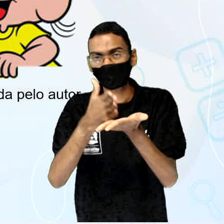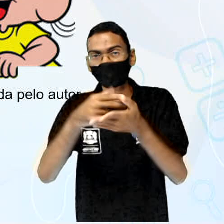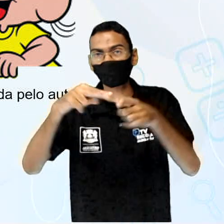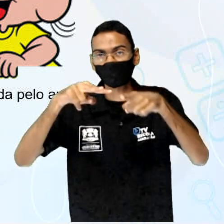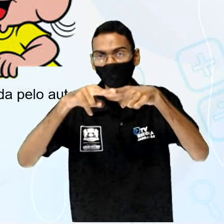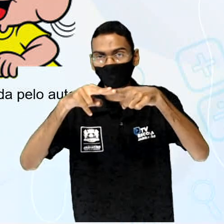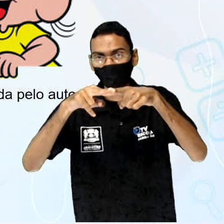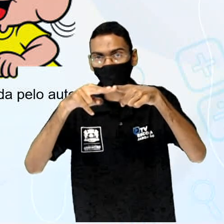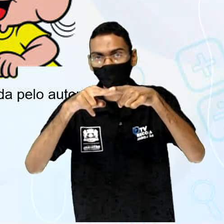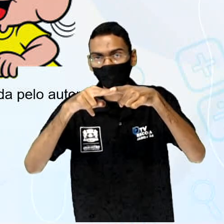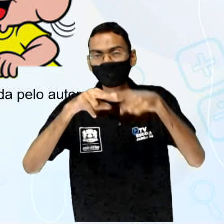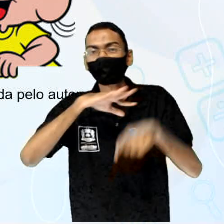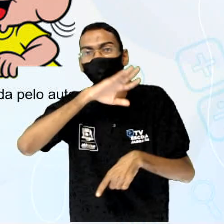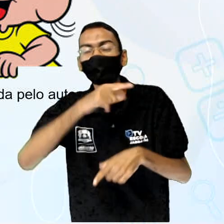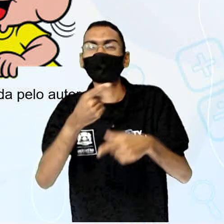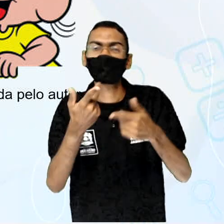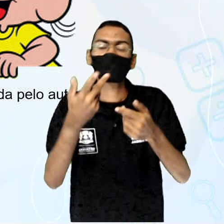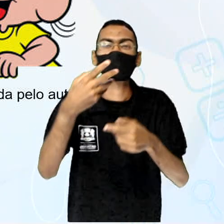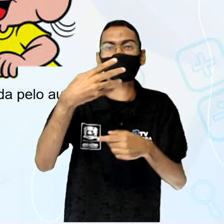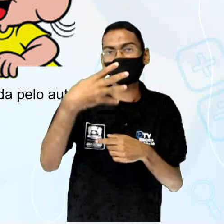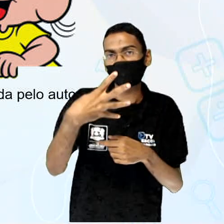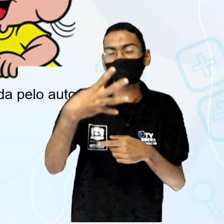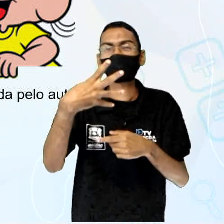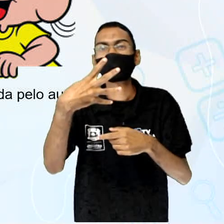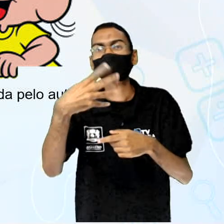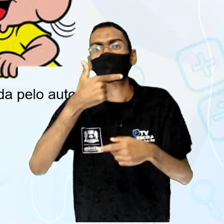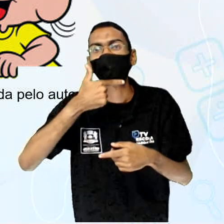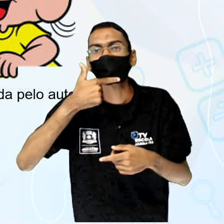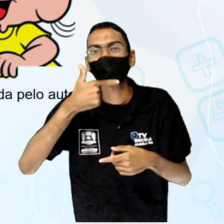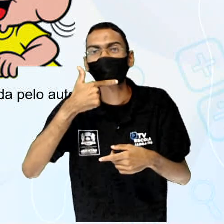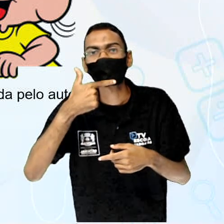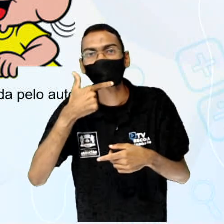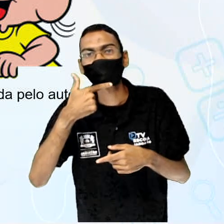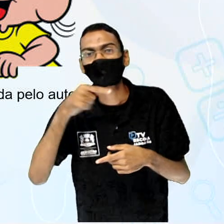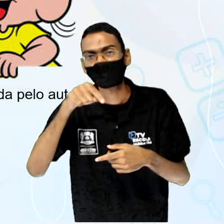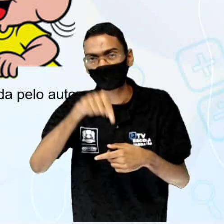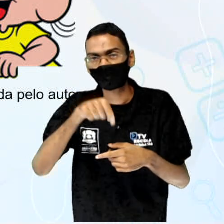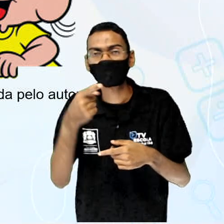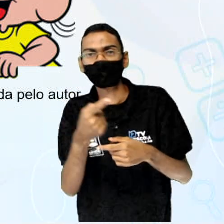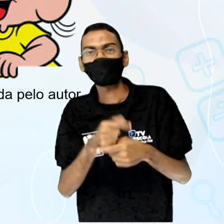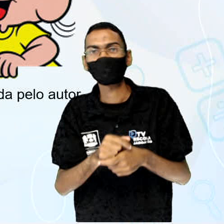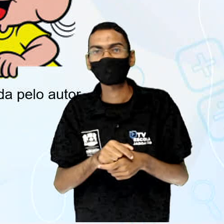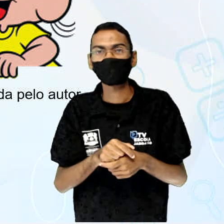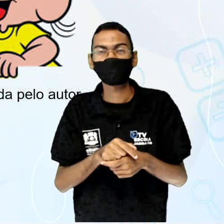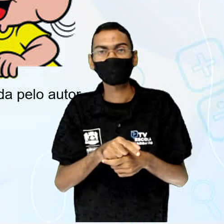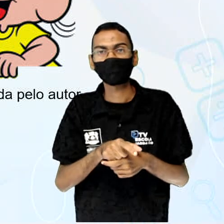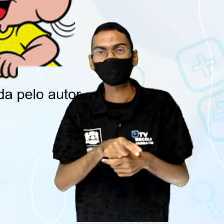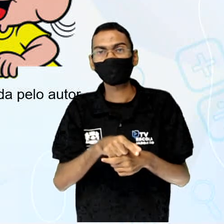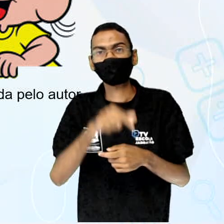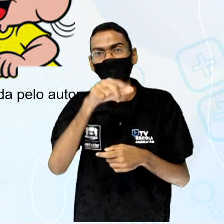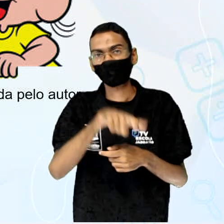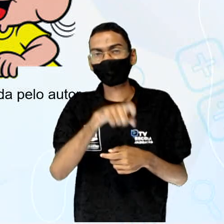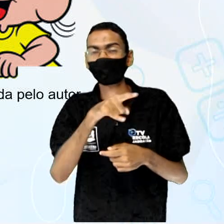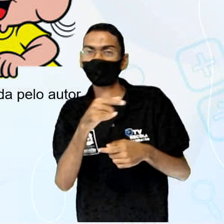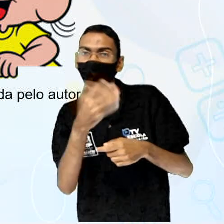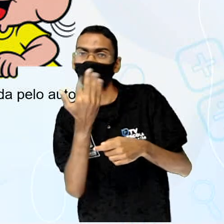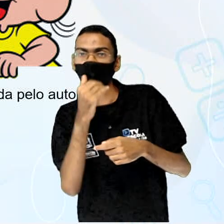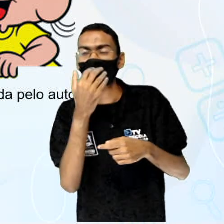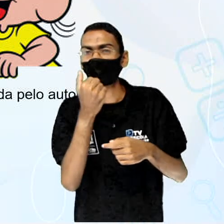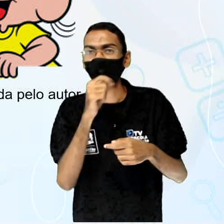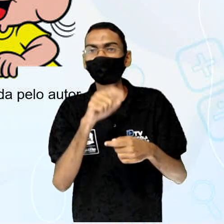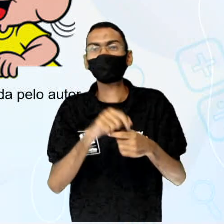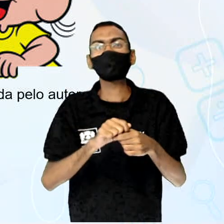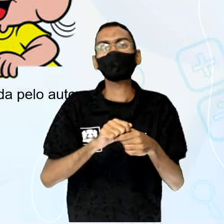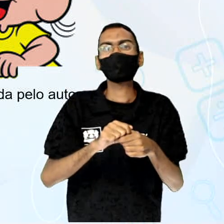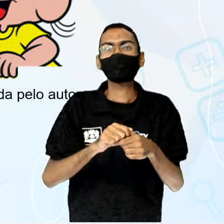calabresa e 4 queijos abaixo, Magali já comeu 3 fatias. Considerando-se o total de fatias,